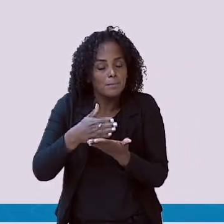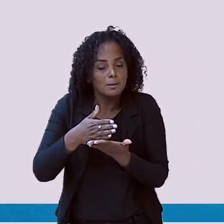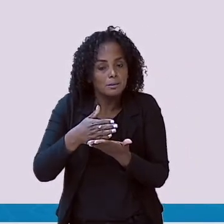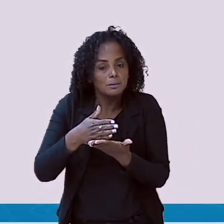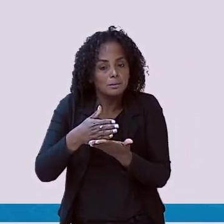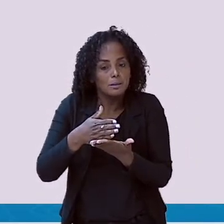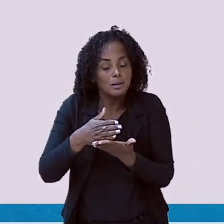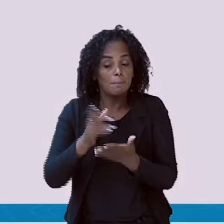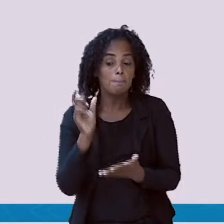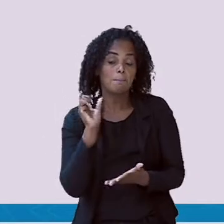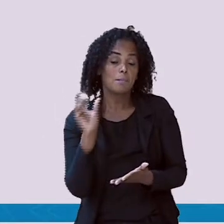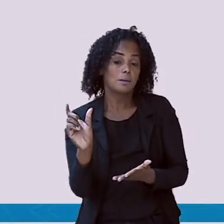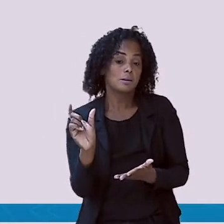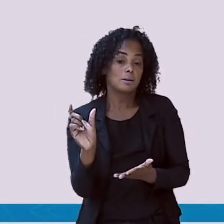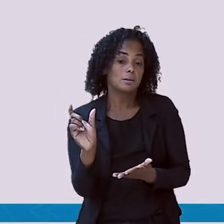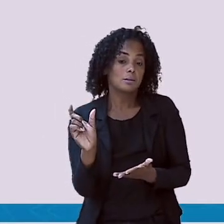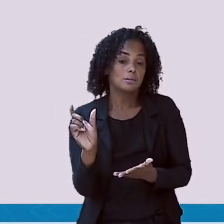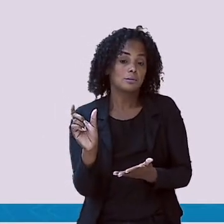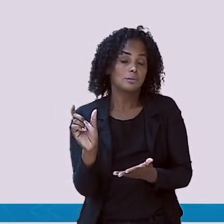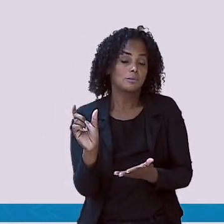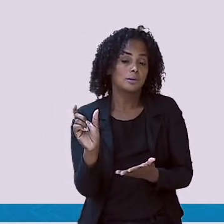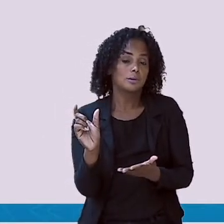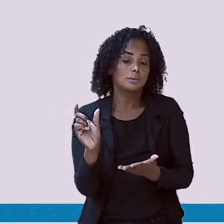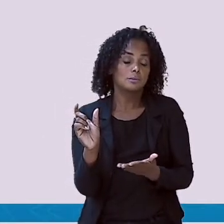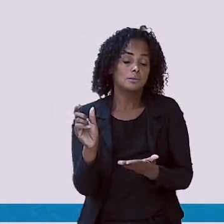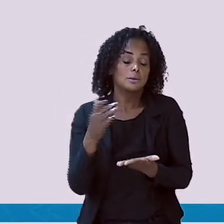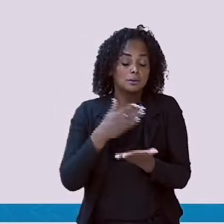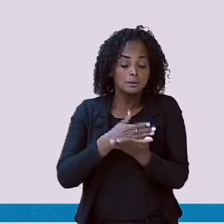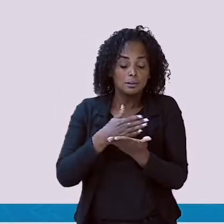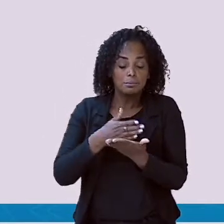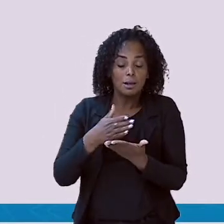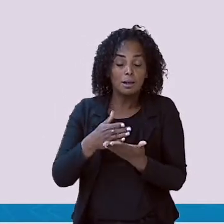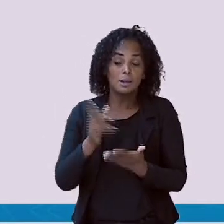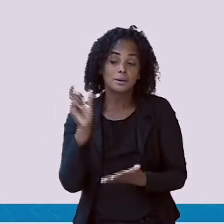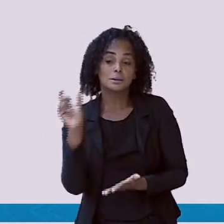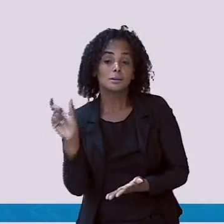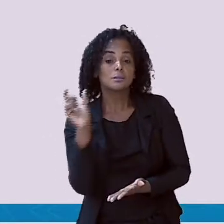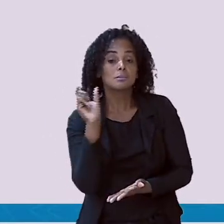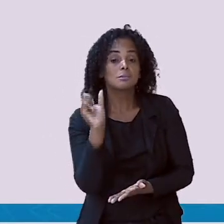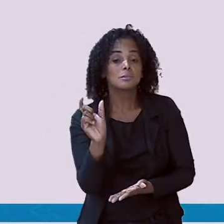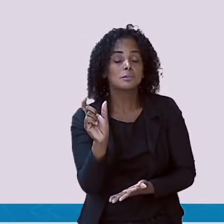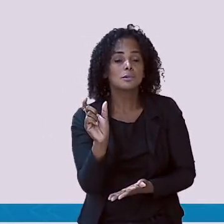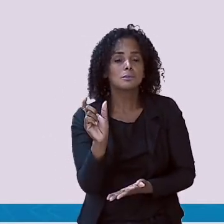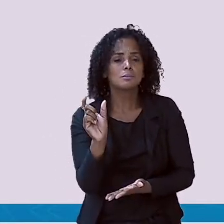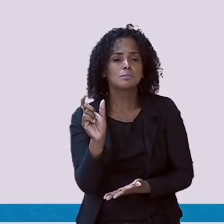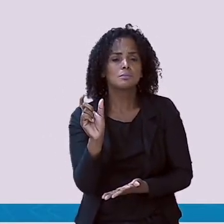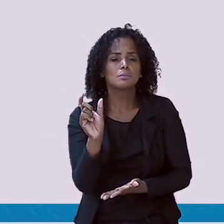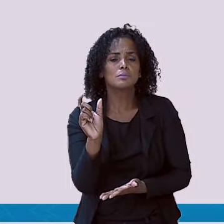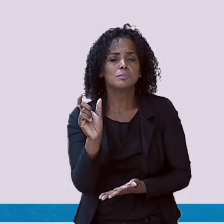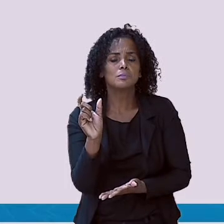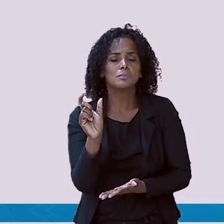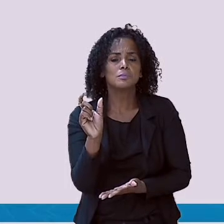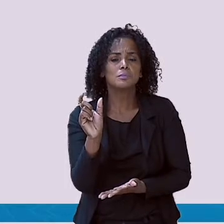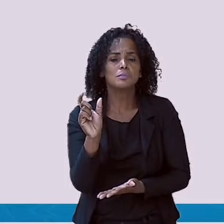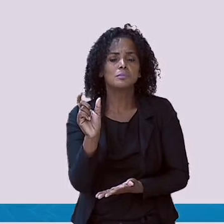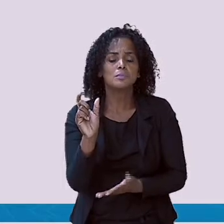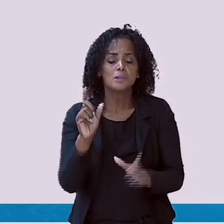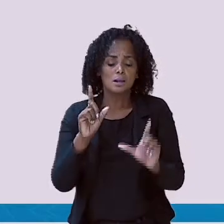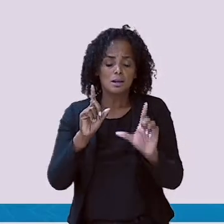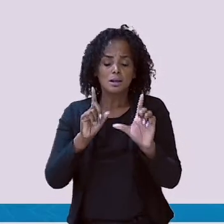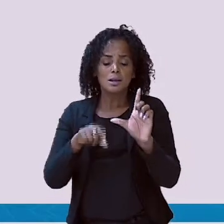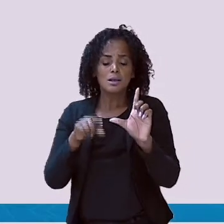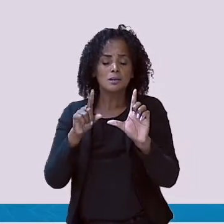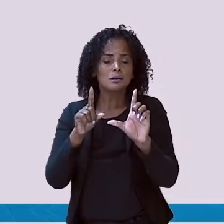palavras. E eu quero que você me ajude a identificar. Onde está a letra T?